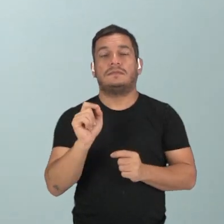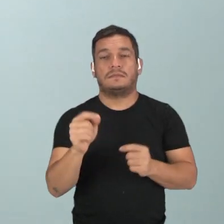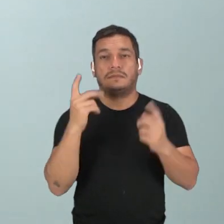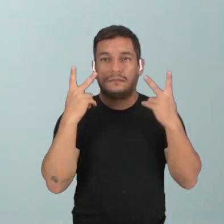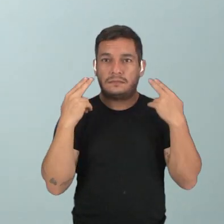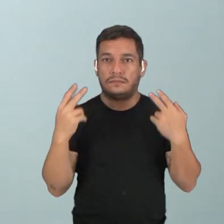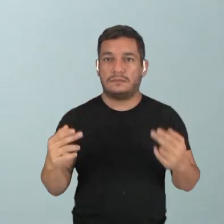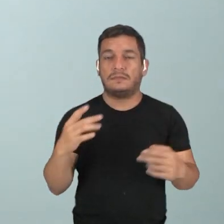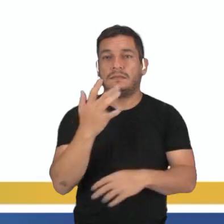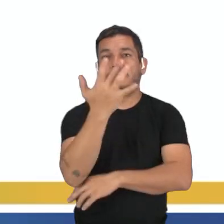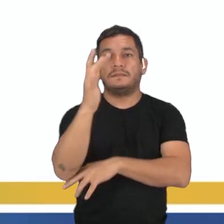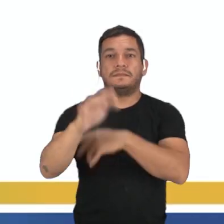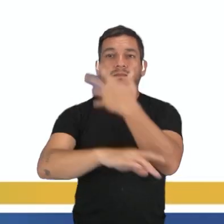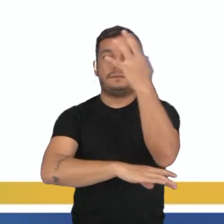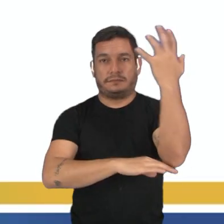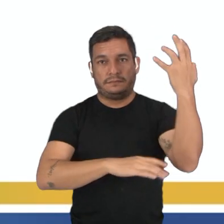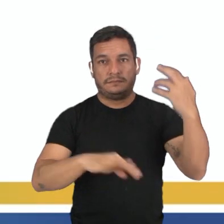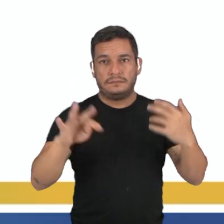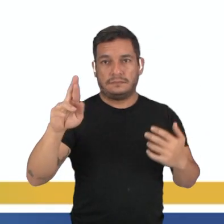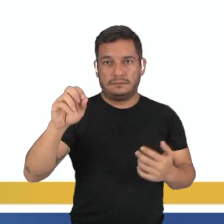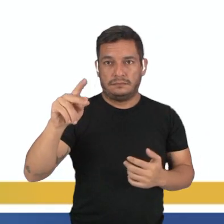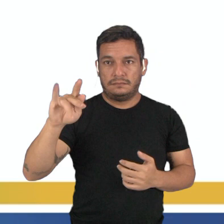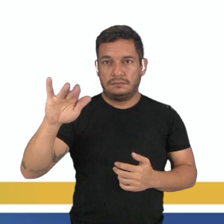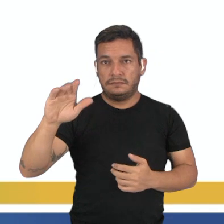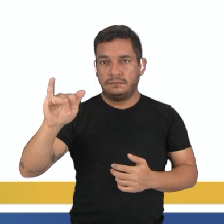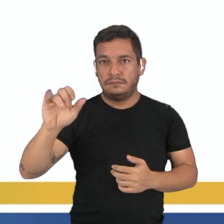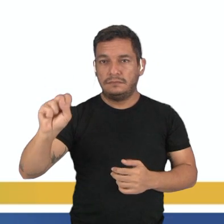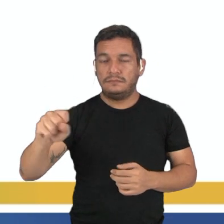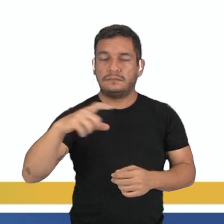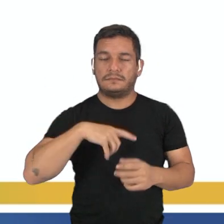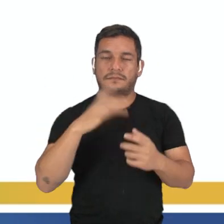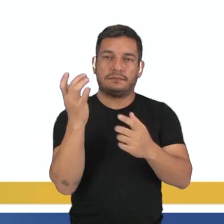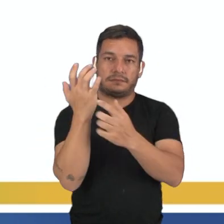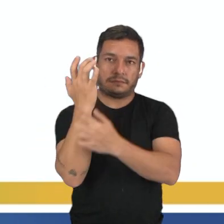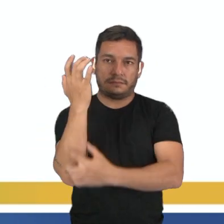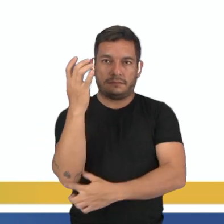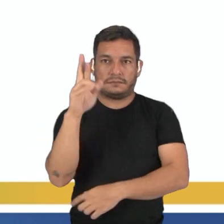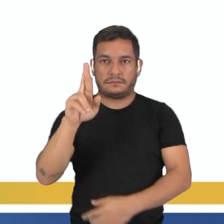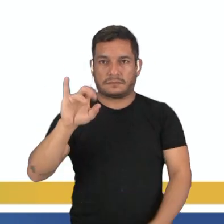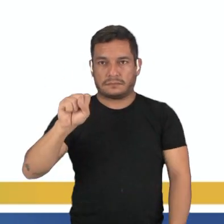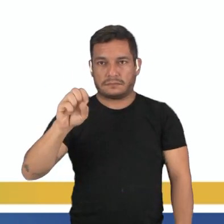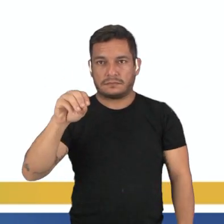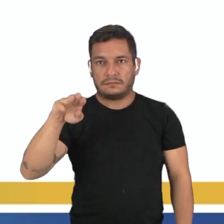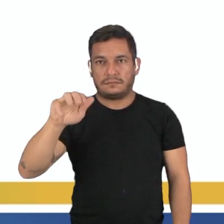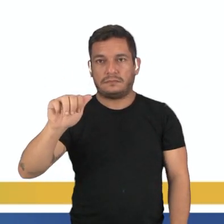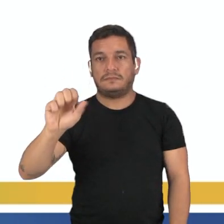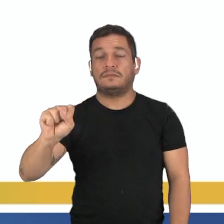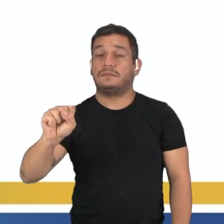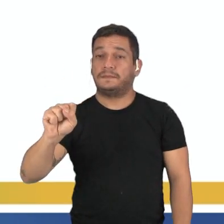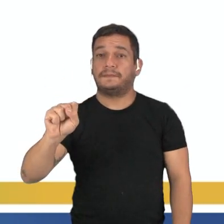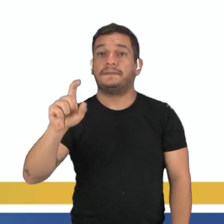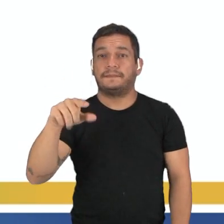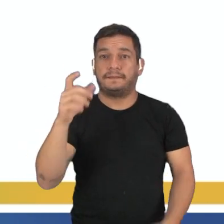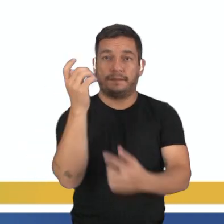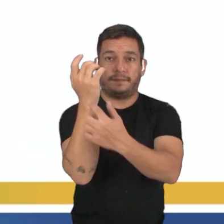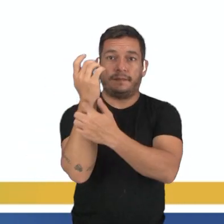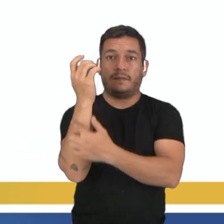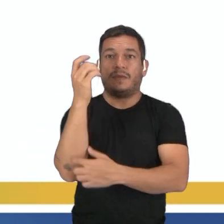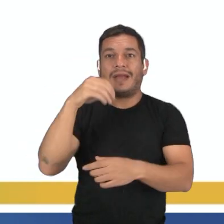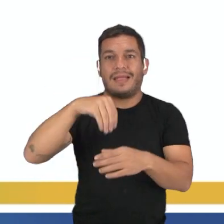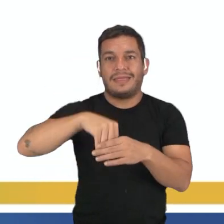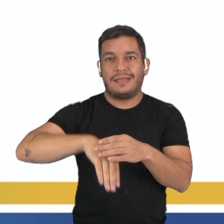comuns em florestas temperadas e tropicais e possuem um caule do tipo risoma, ou seja, é um caule mais